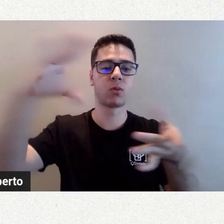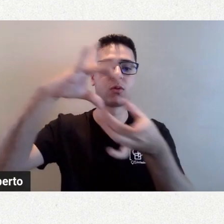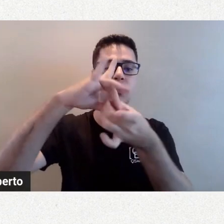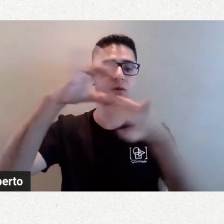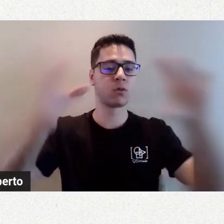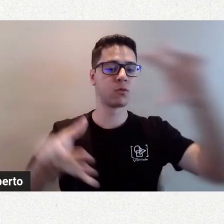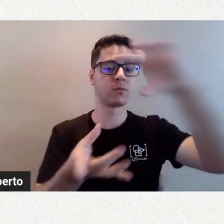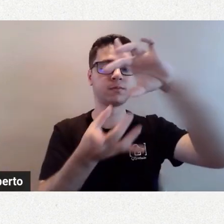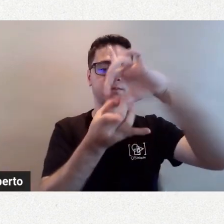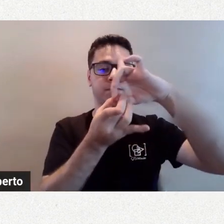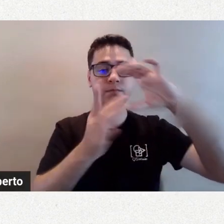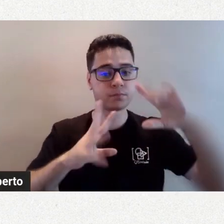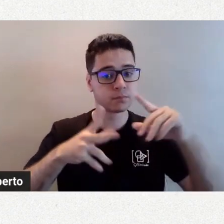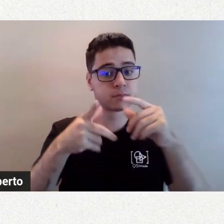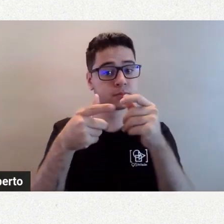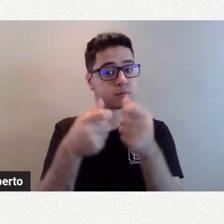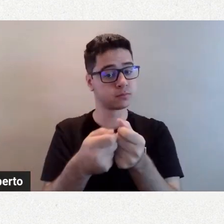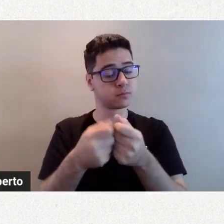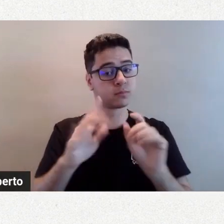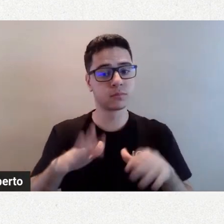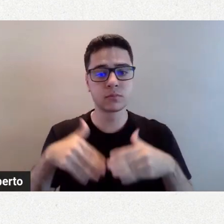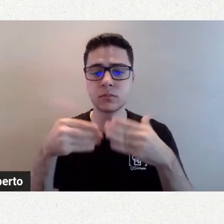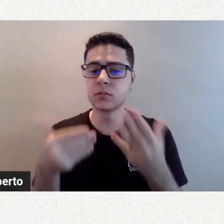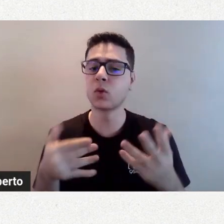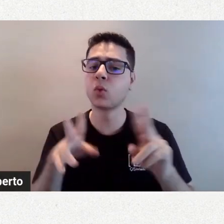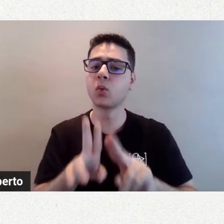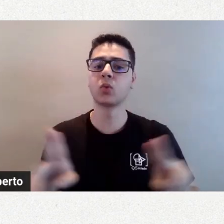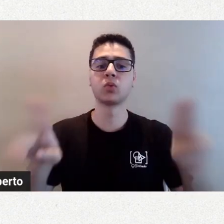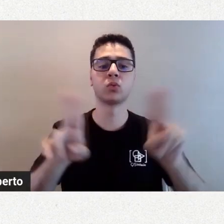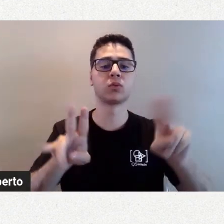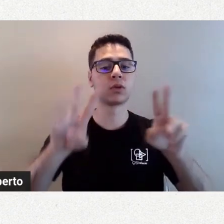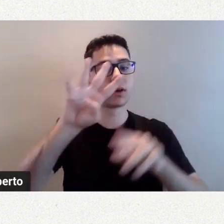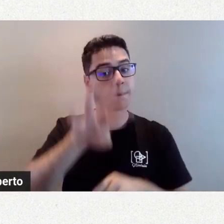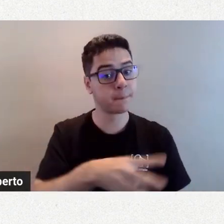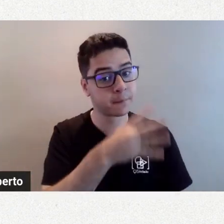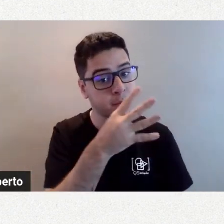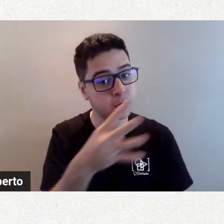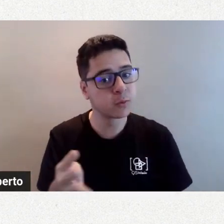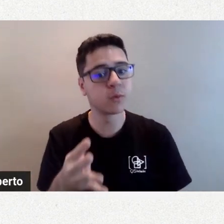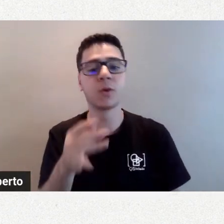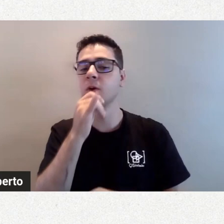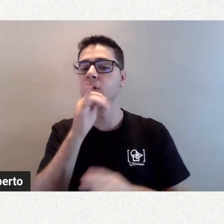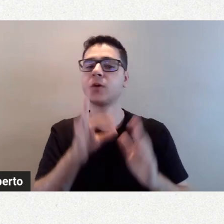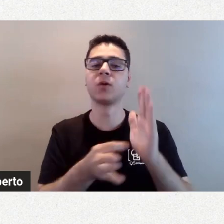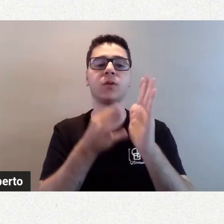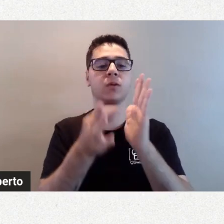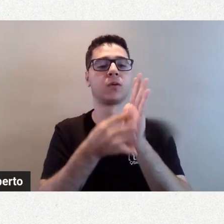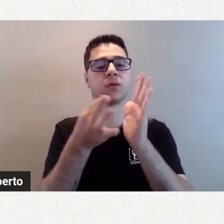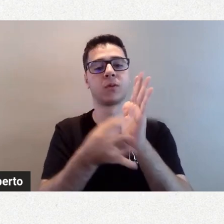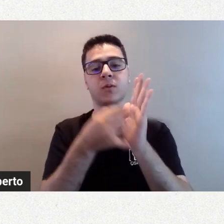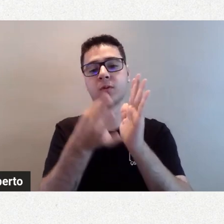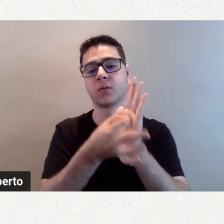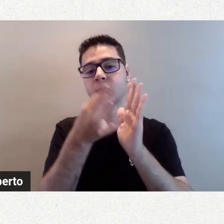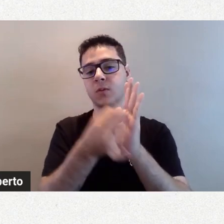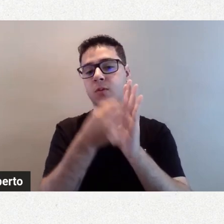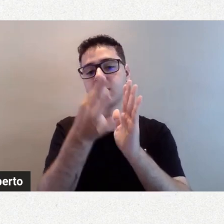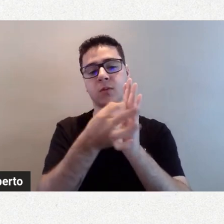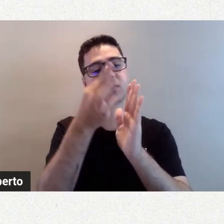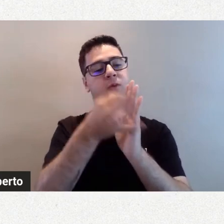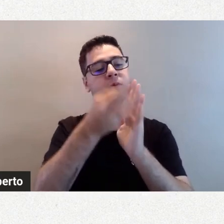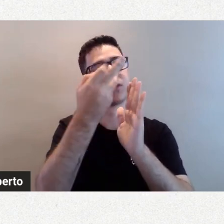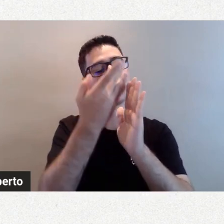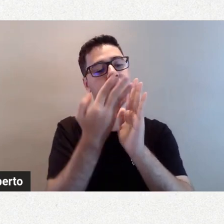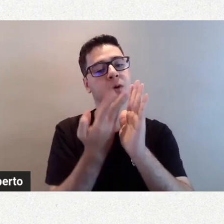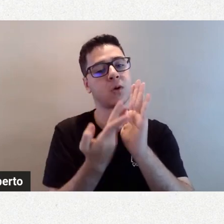E utilizar isso na pintura de vocês, no bordado, né? Na pintura com agulha, para poder criar essas